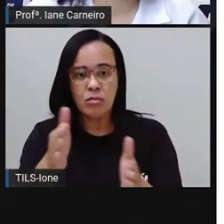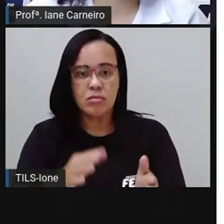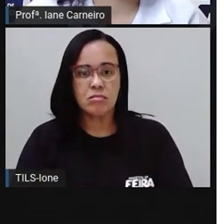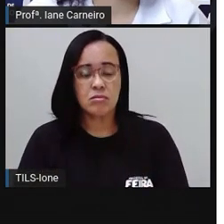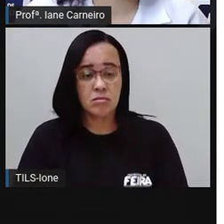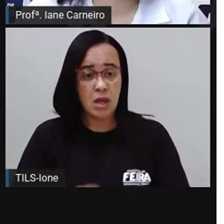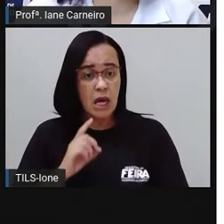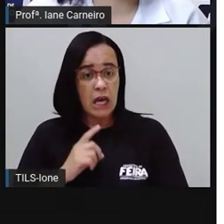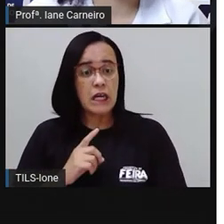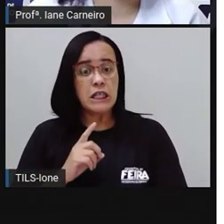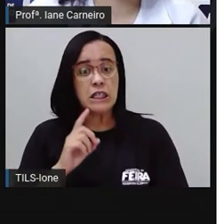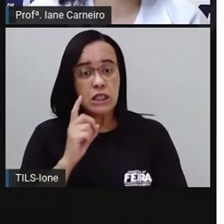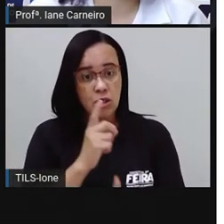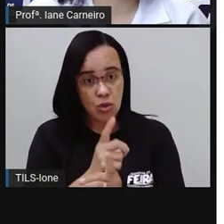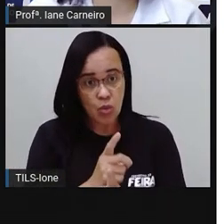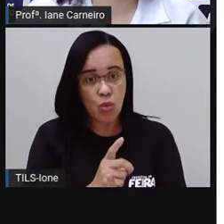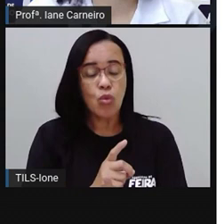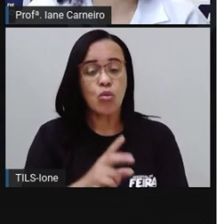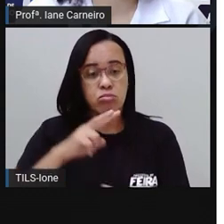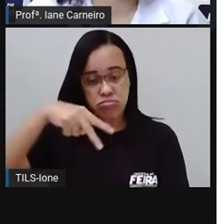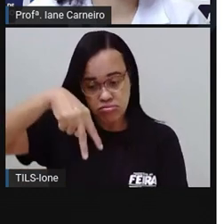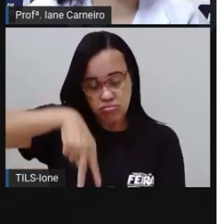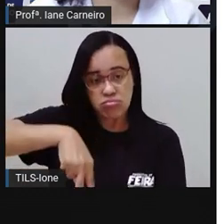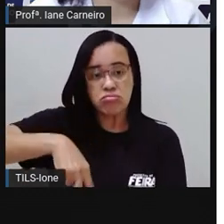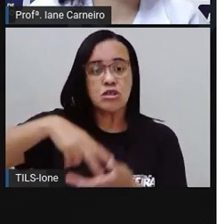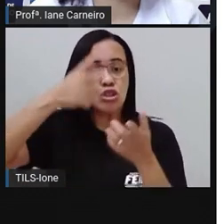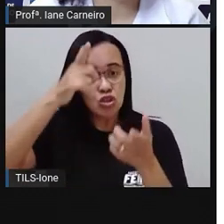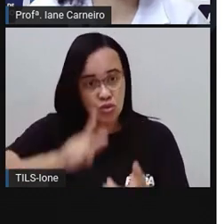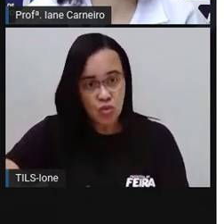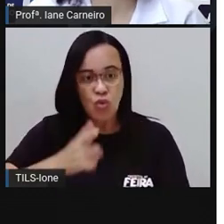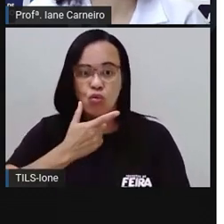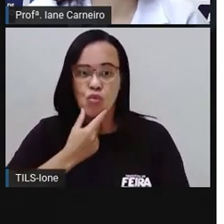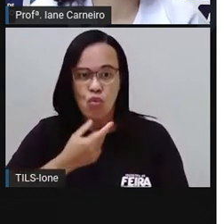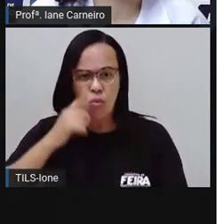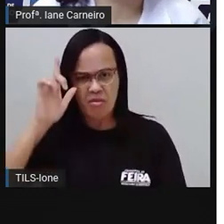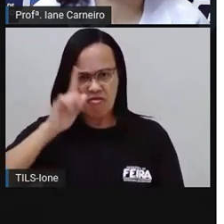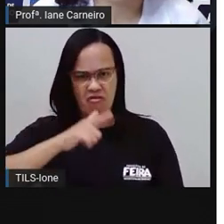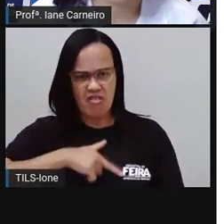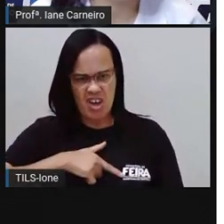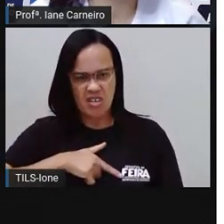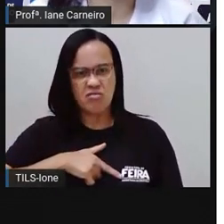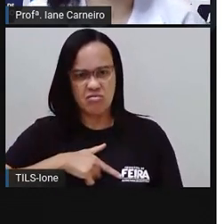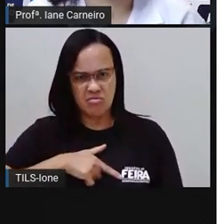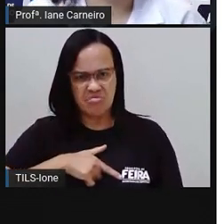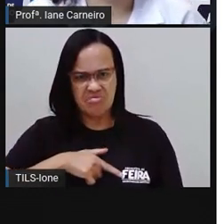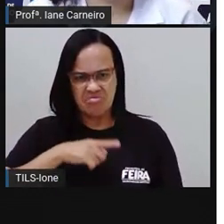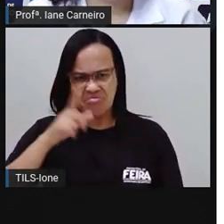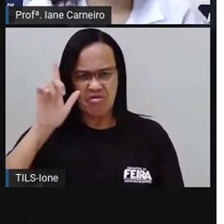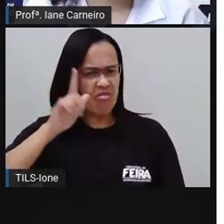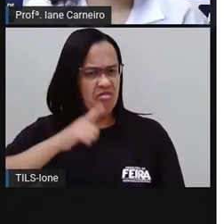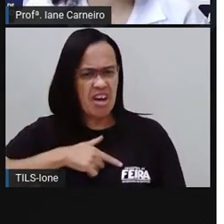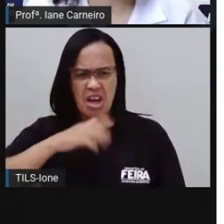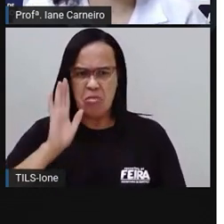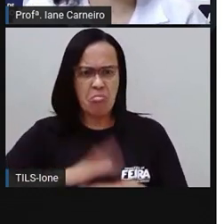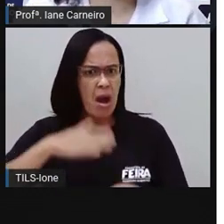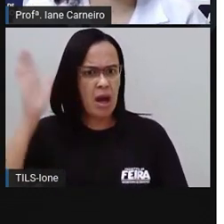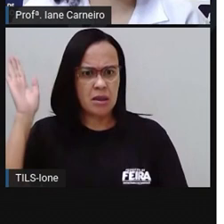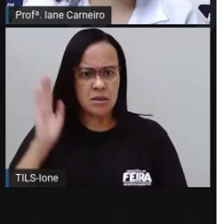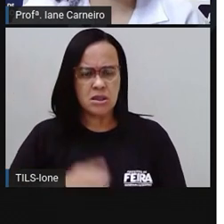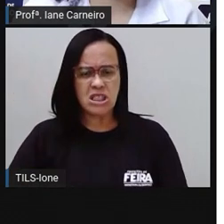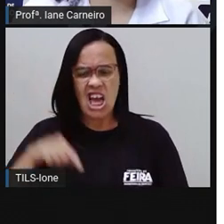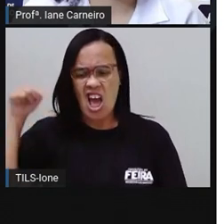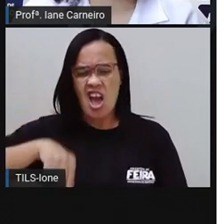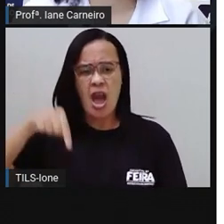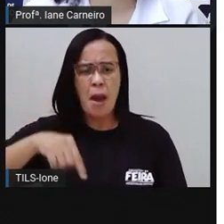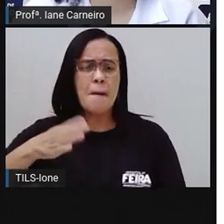Quando Theo pisou na ponte, o Duende saltou à sua frente, aparecendo mais terrível do que nunca. Esta ponte